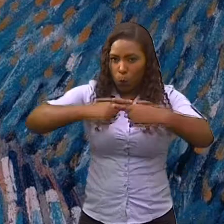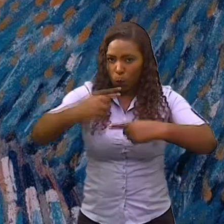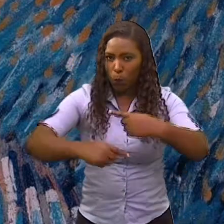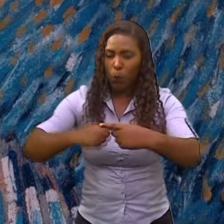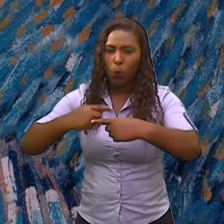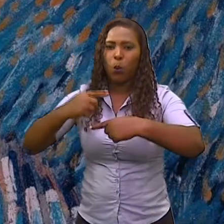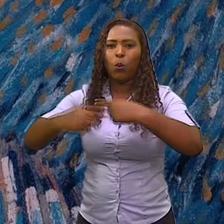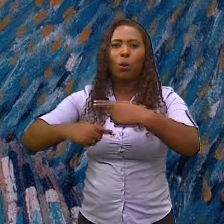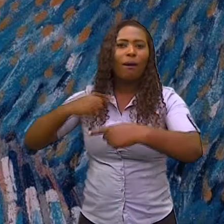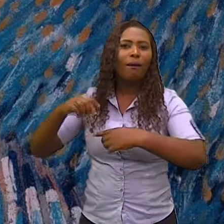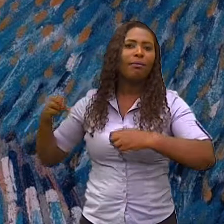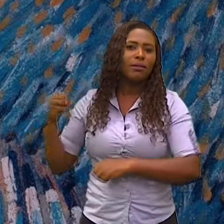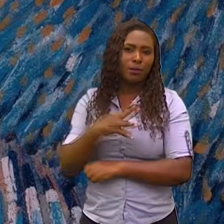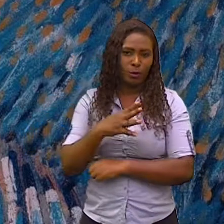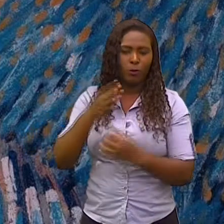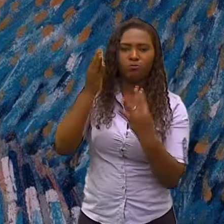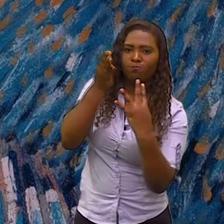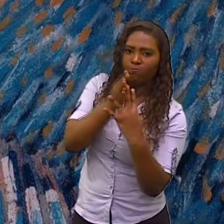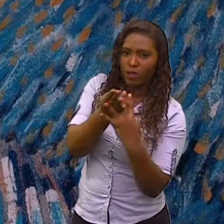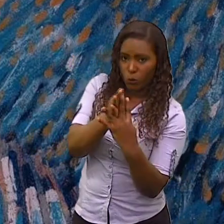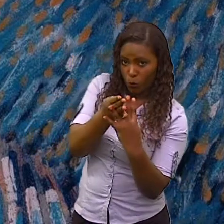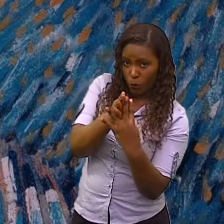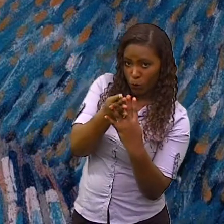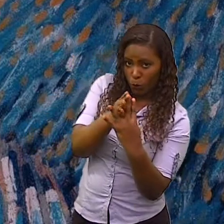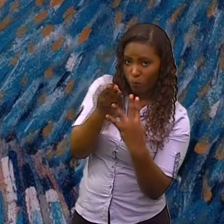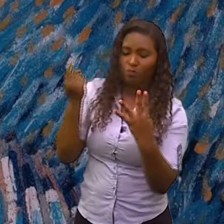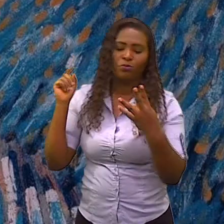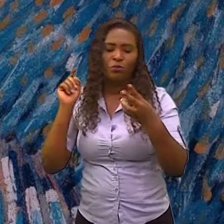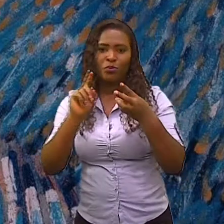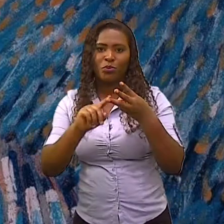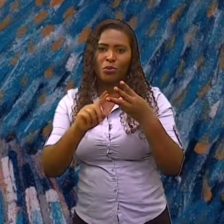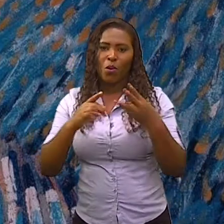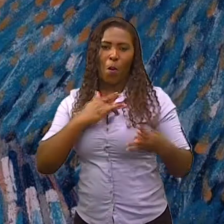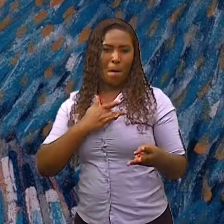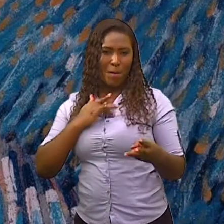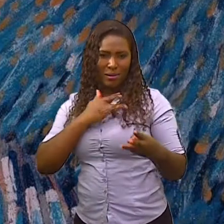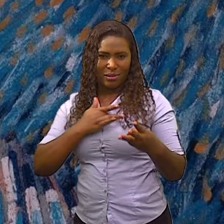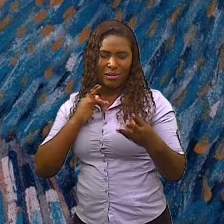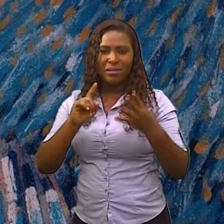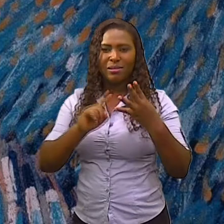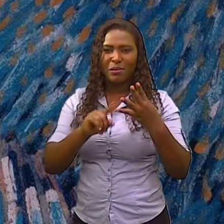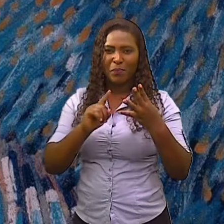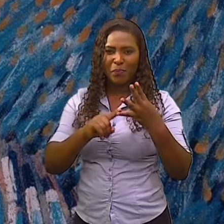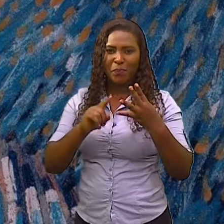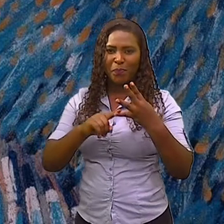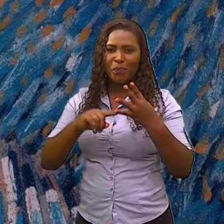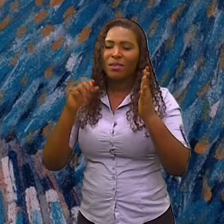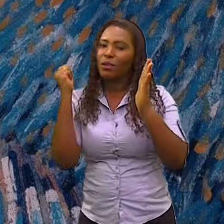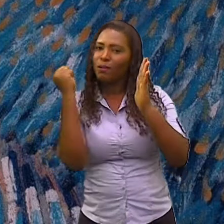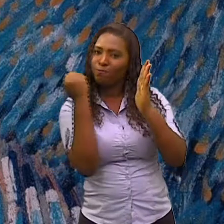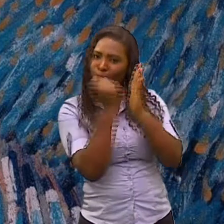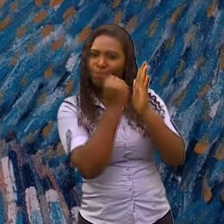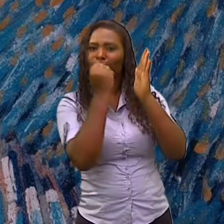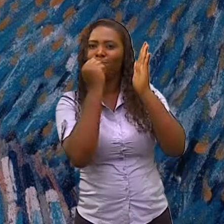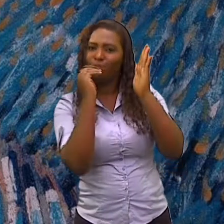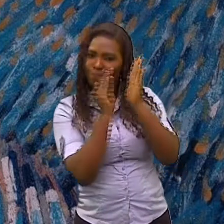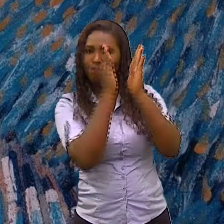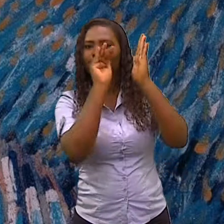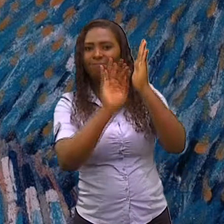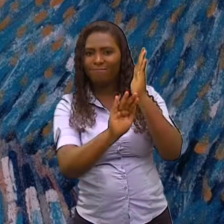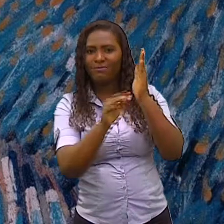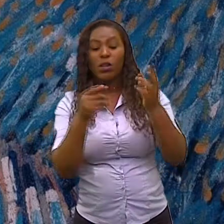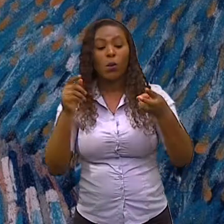nós temos o barroco, nós temos o romantismo, nós temos o impressionismo, o